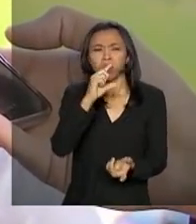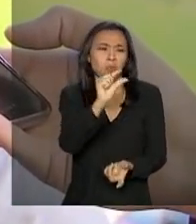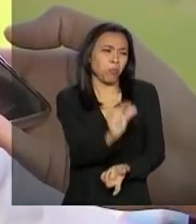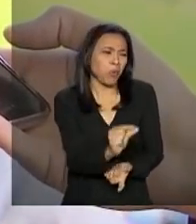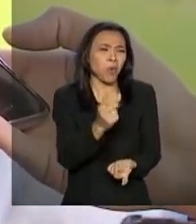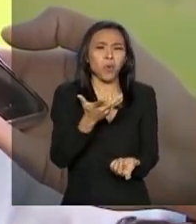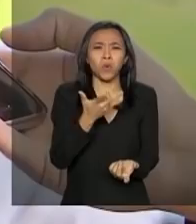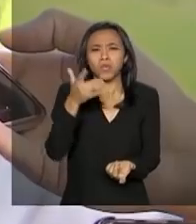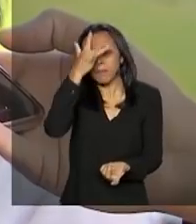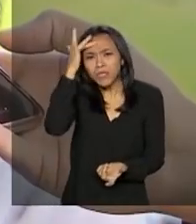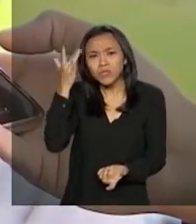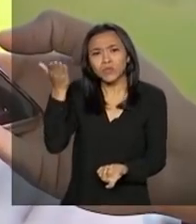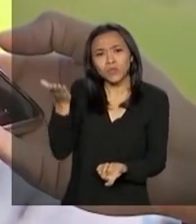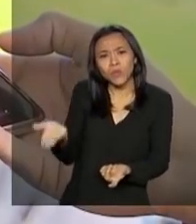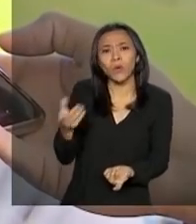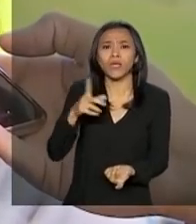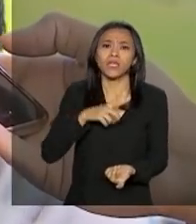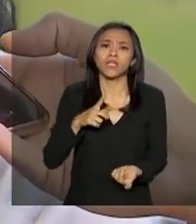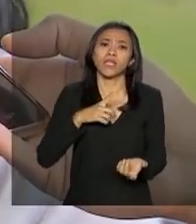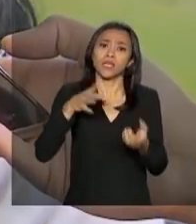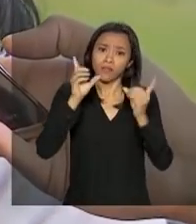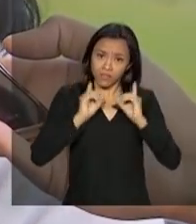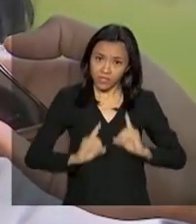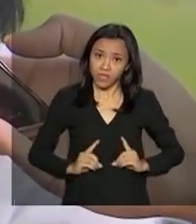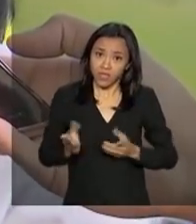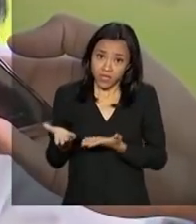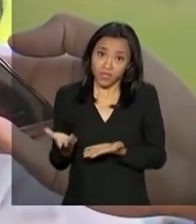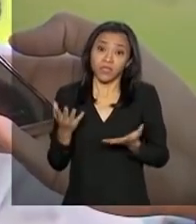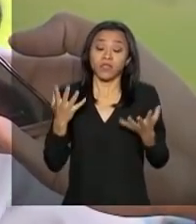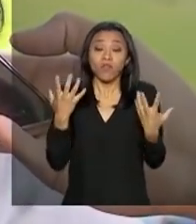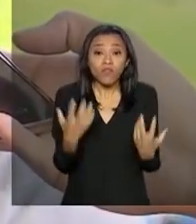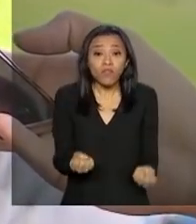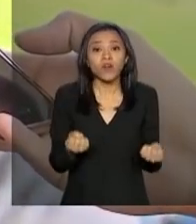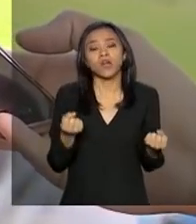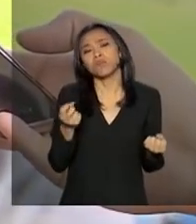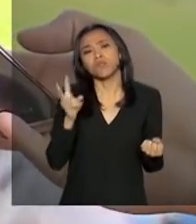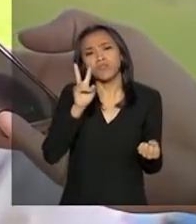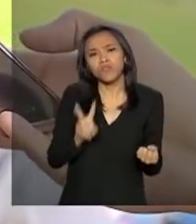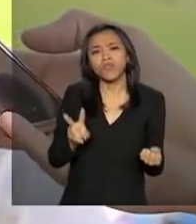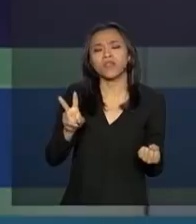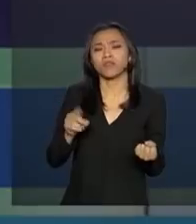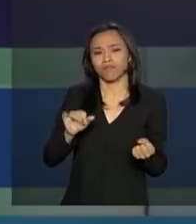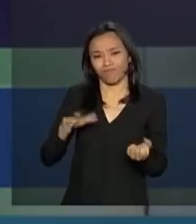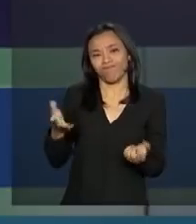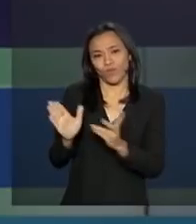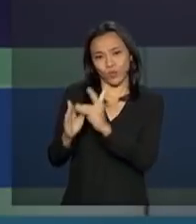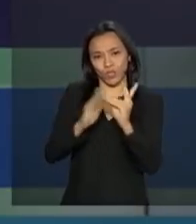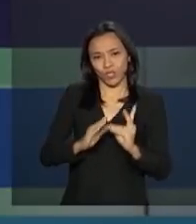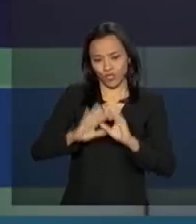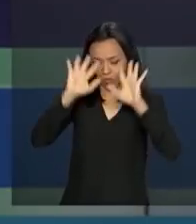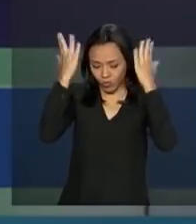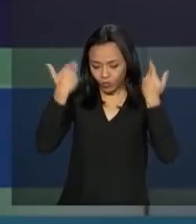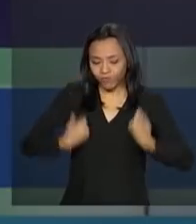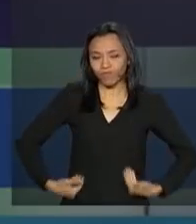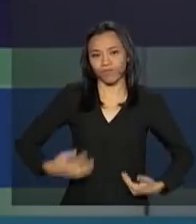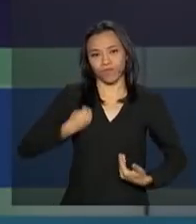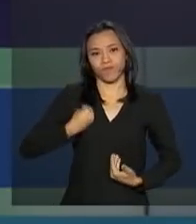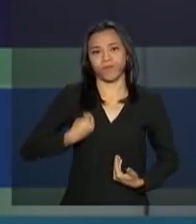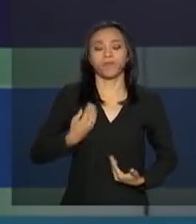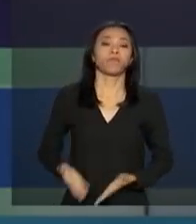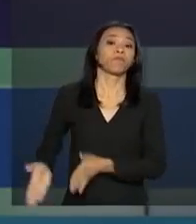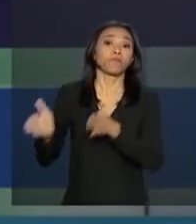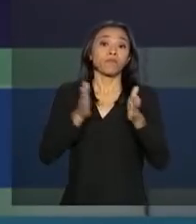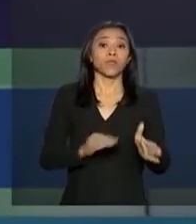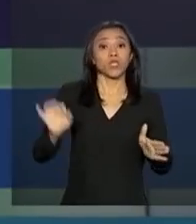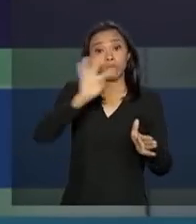tão pouco da pessoa com deficiência em área. Então a gente vai ver o índio como um todo. E o presidente eleito Jair